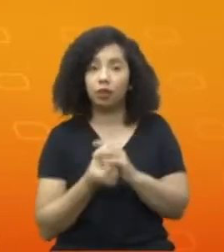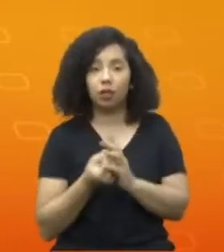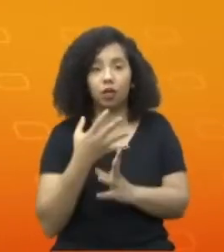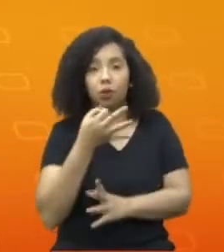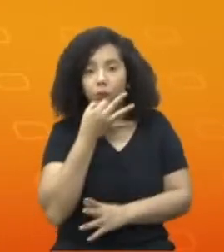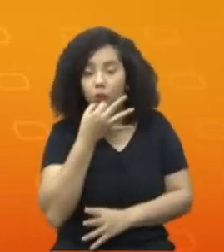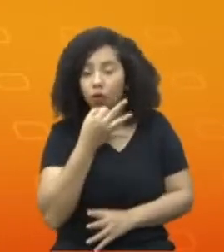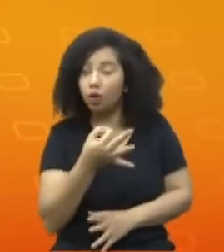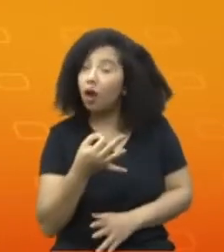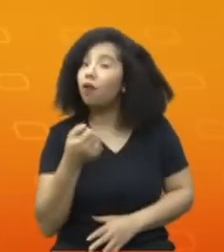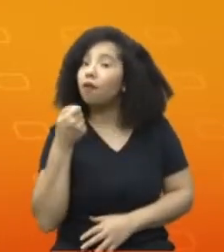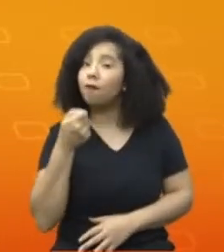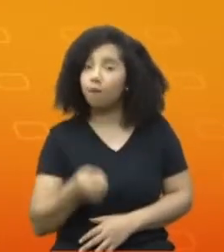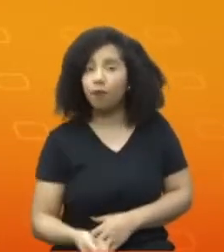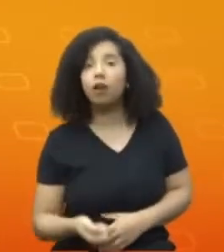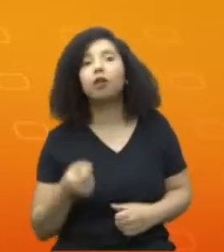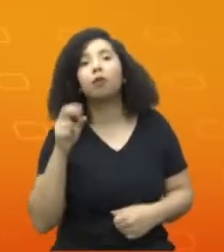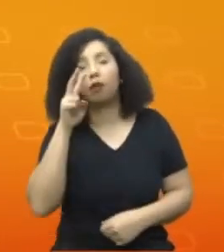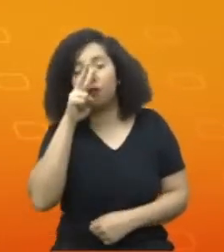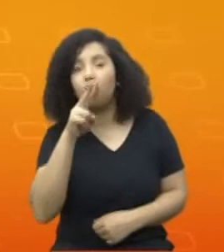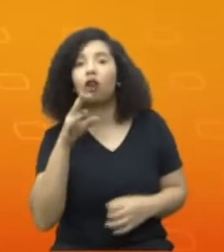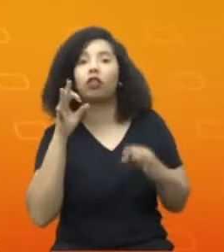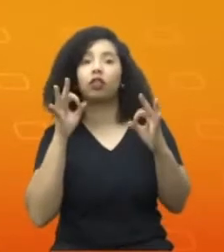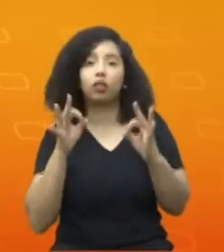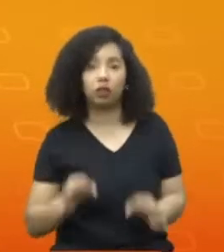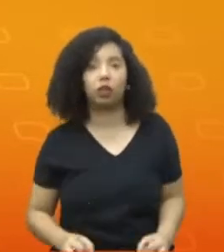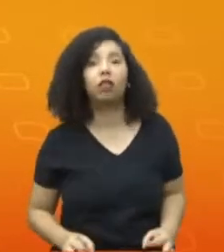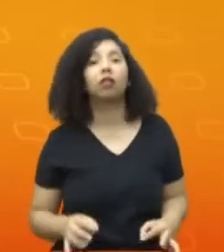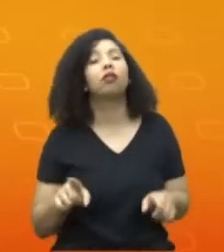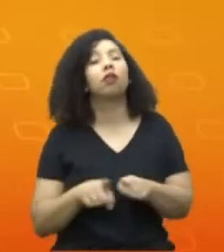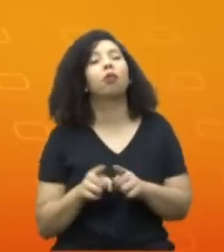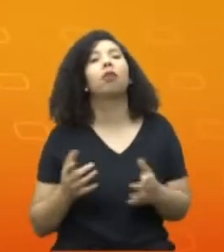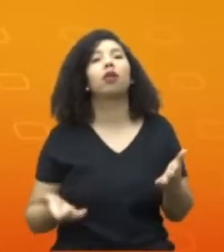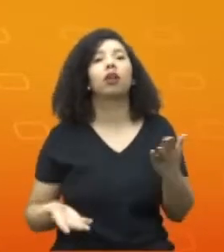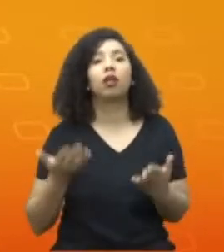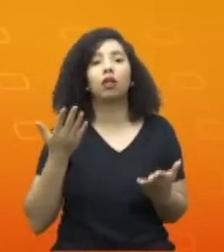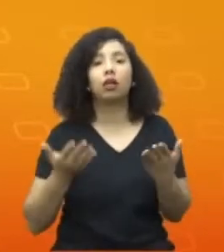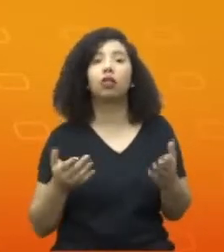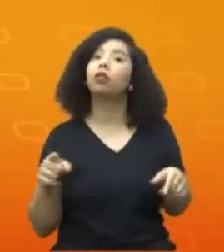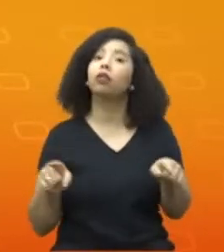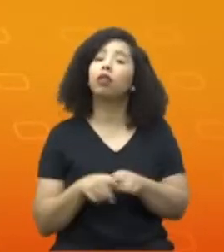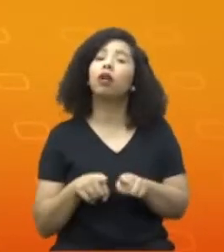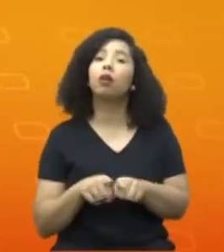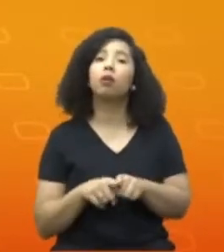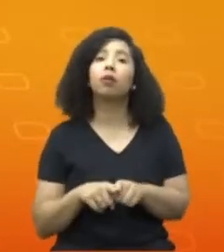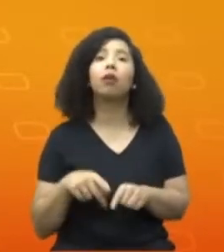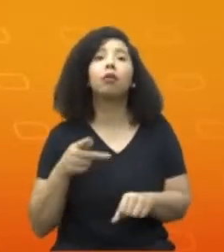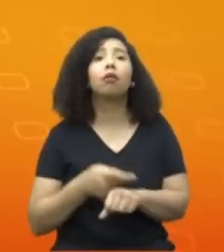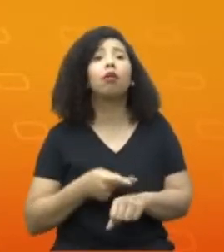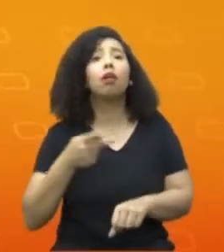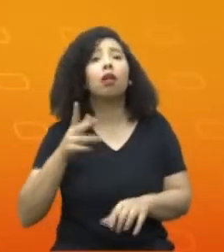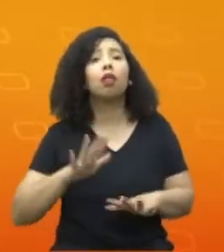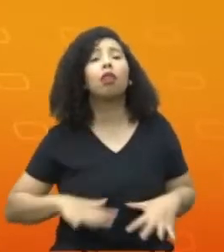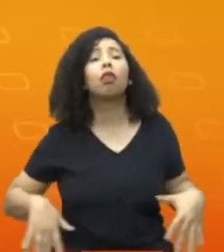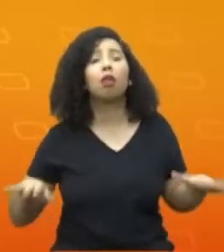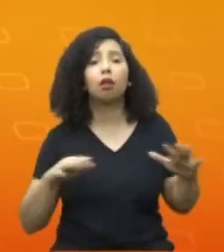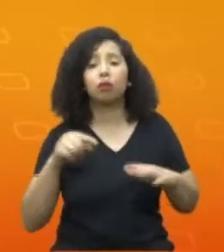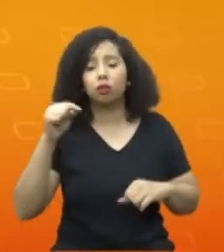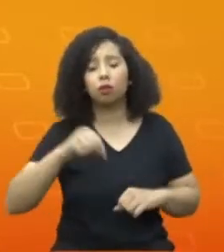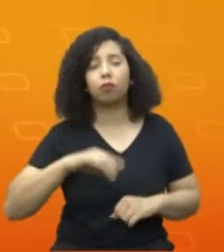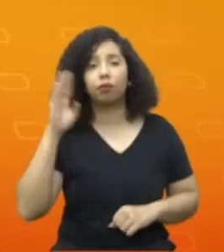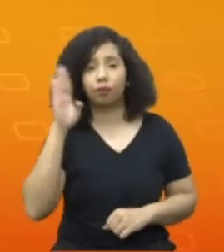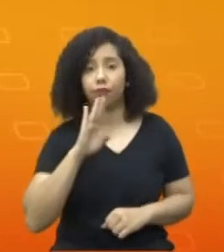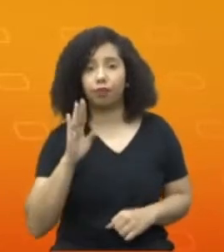justa, equilibrada e, acima de tudo, que privilegie a nós, brasileiros, para o nosso público